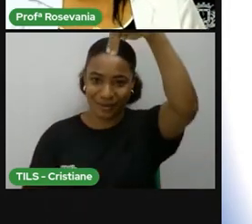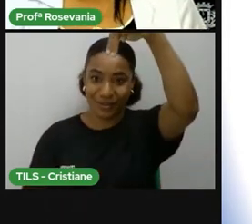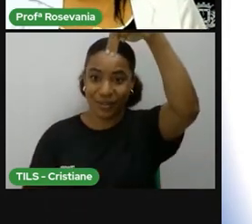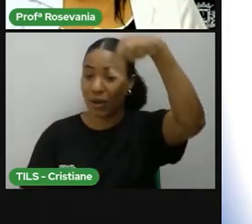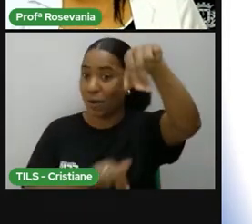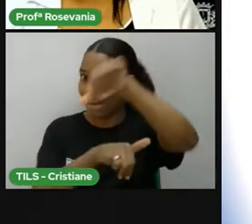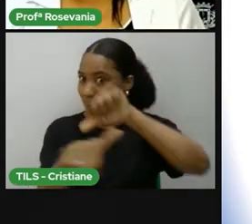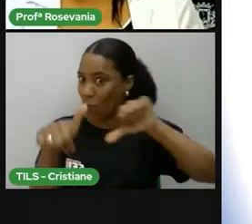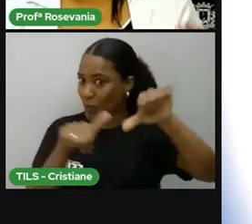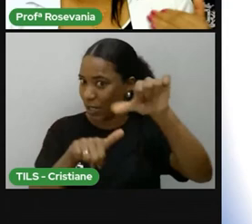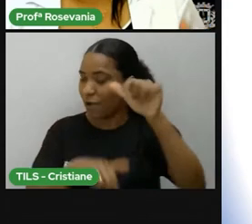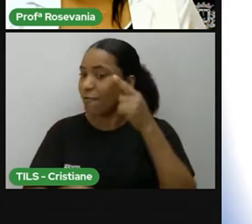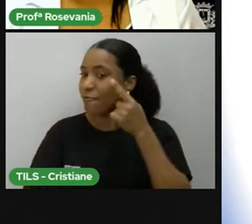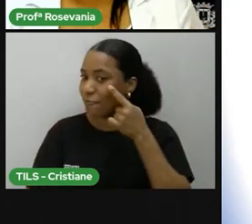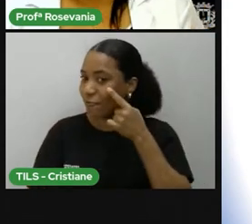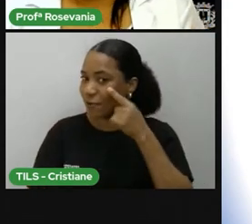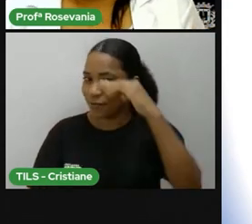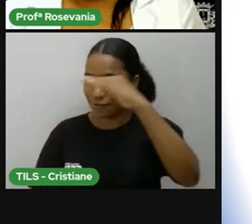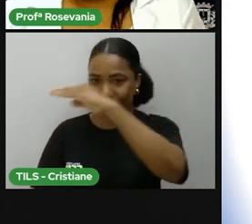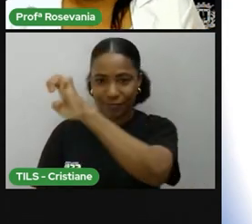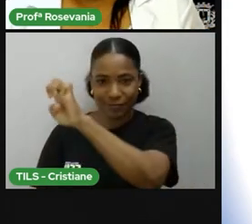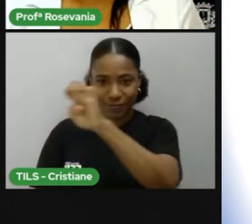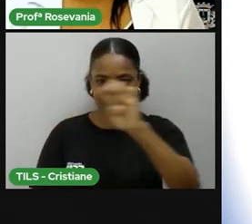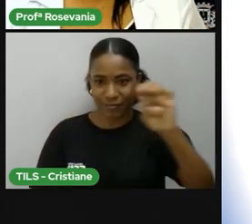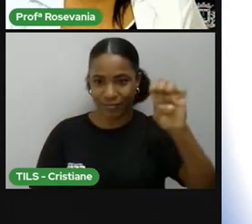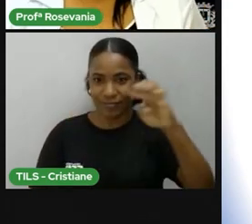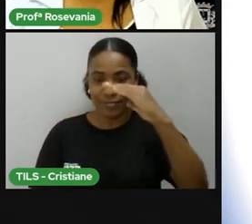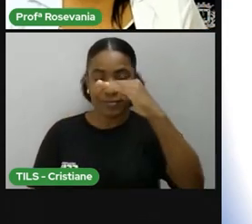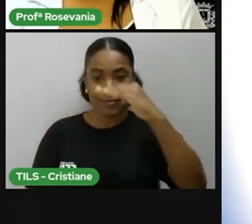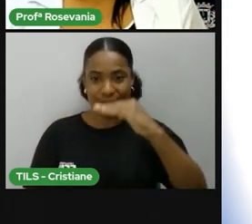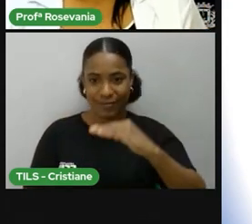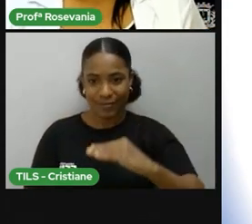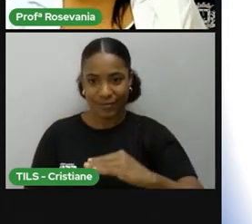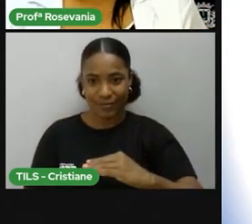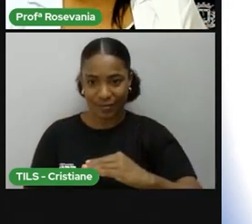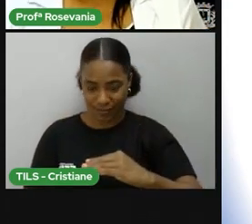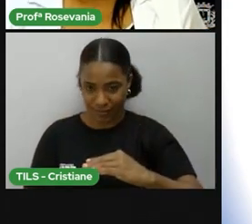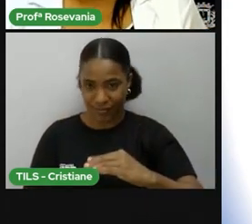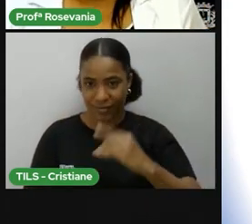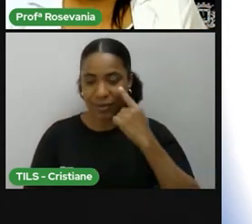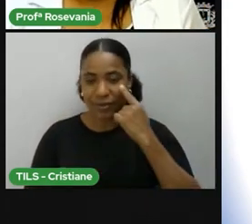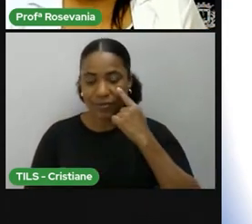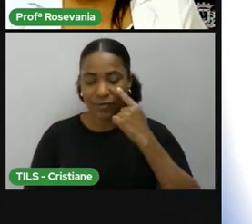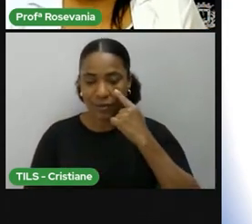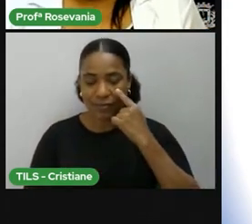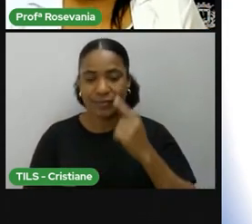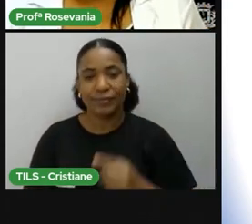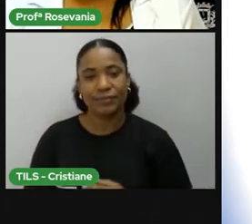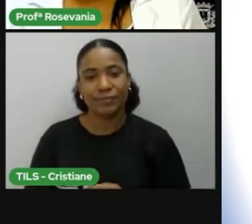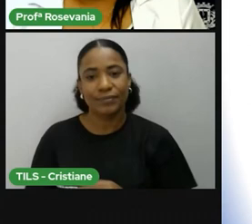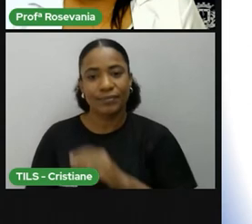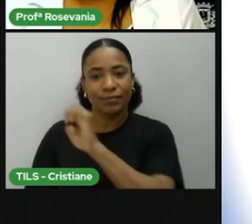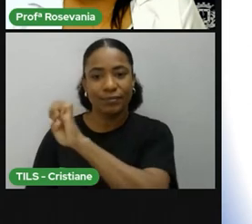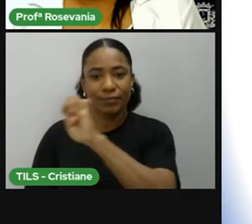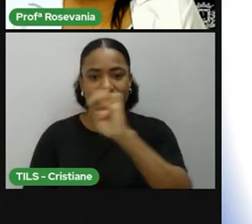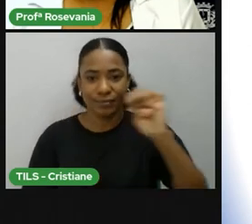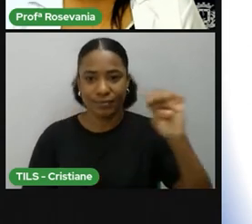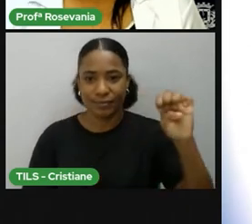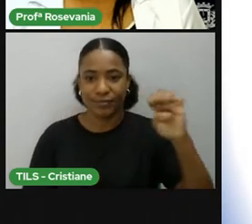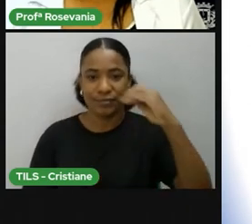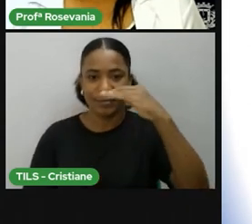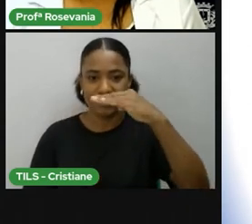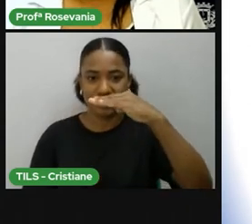mudar, porque agora eu vou para a parte de baixo da linha do Equador. Então, o que é que eu tenho aqui usando esse, né, o outro quadrante?